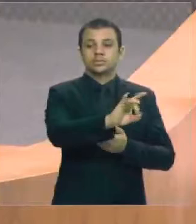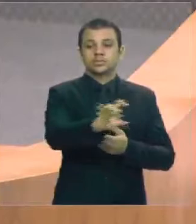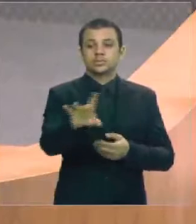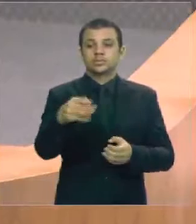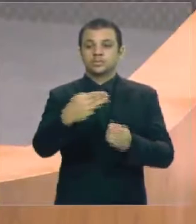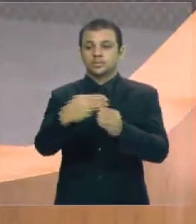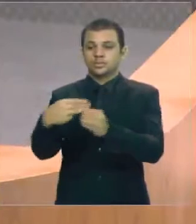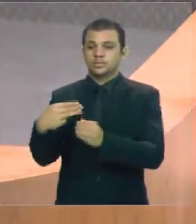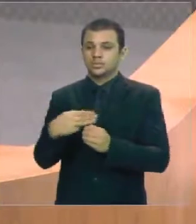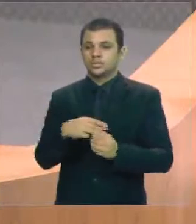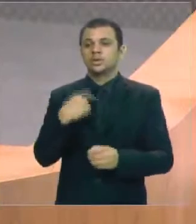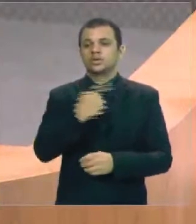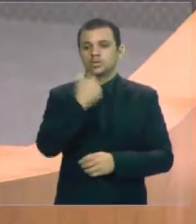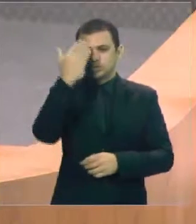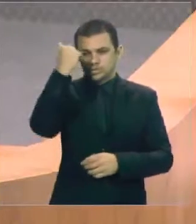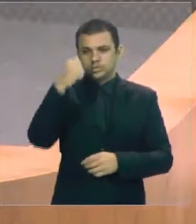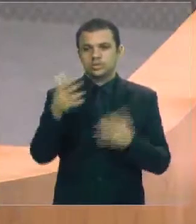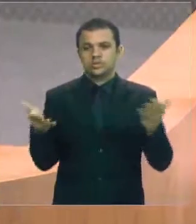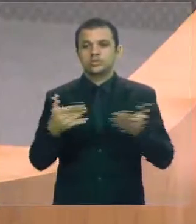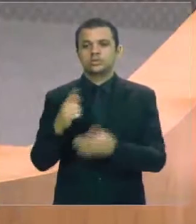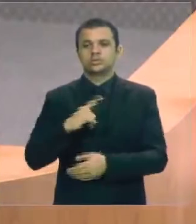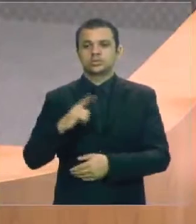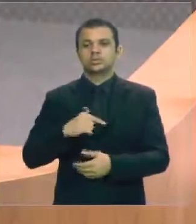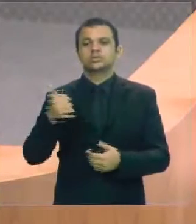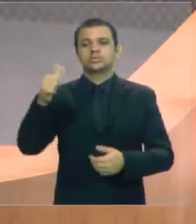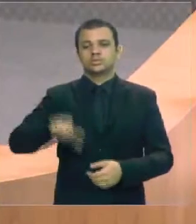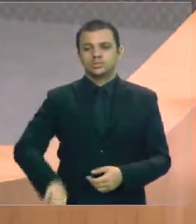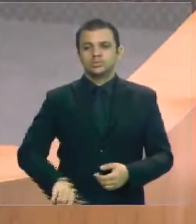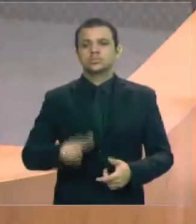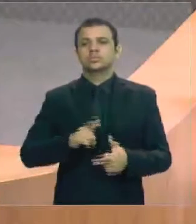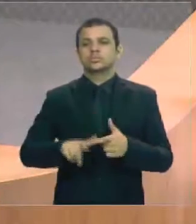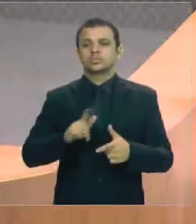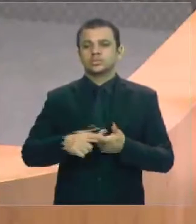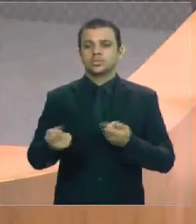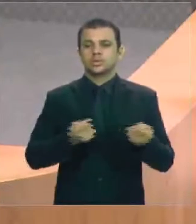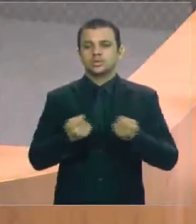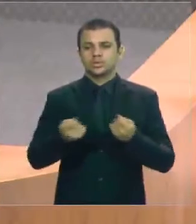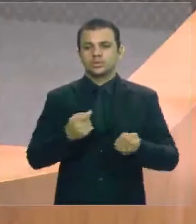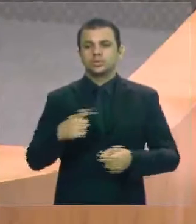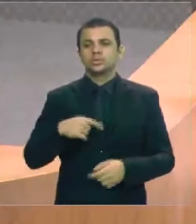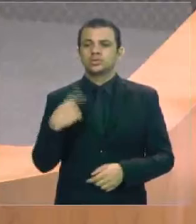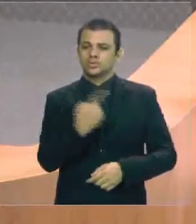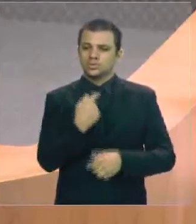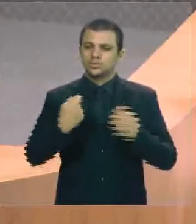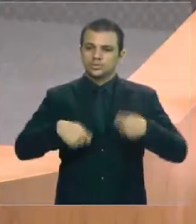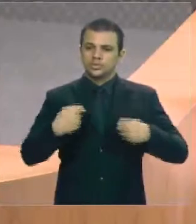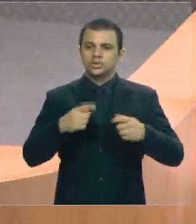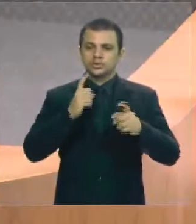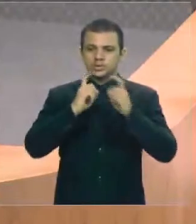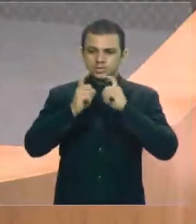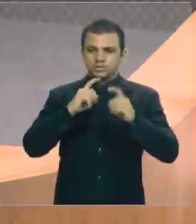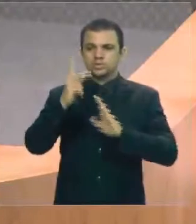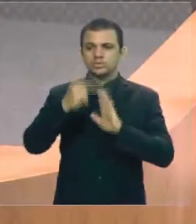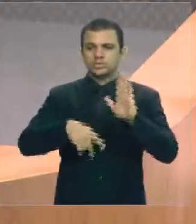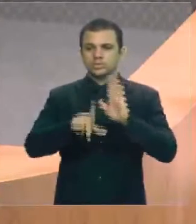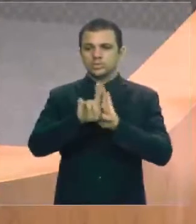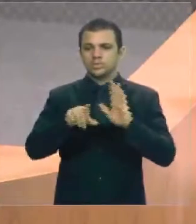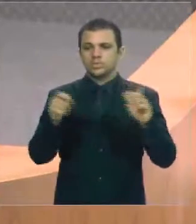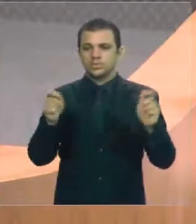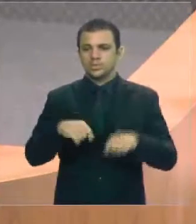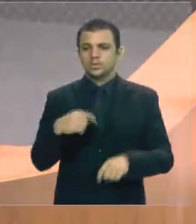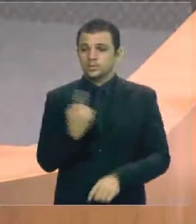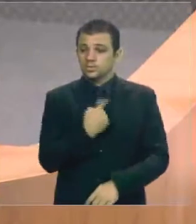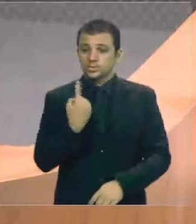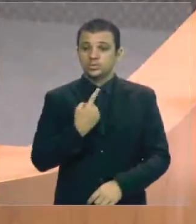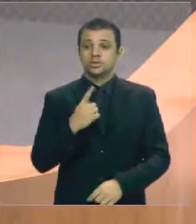crise econômica muito grande e nós precisamos discutir esse projeto de lei para que a gente possa fazer de